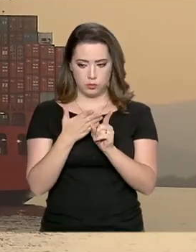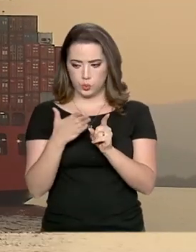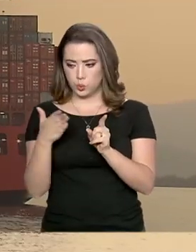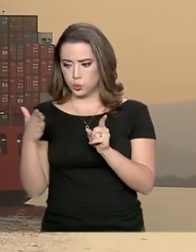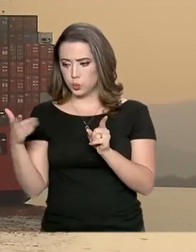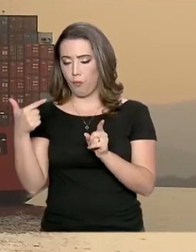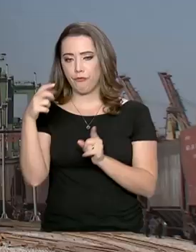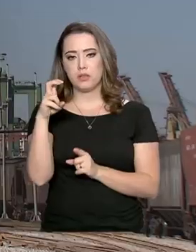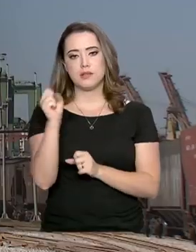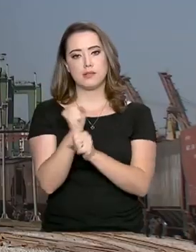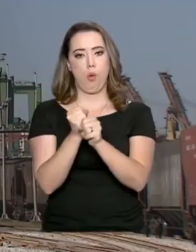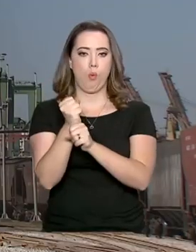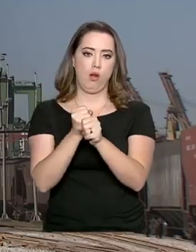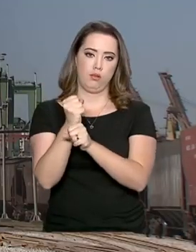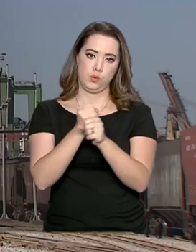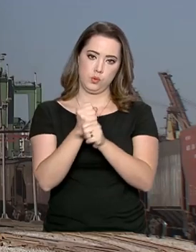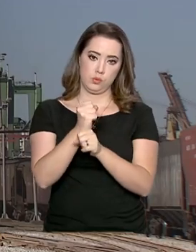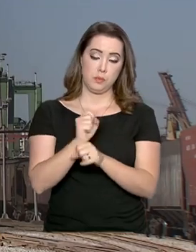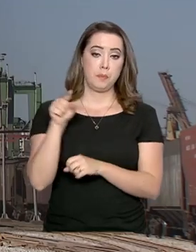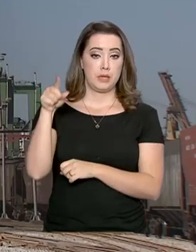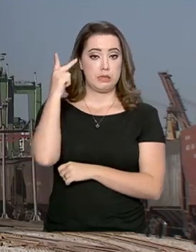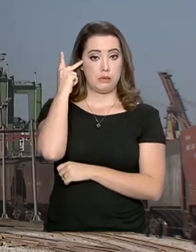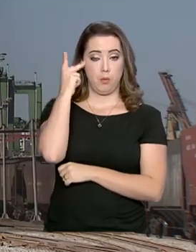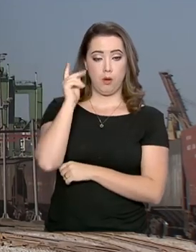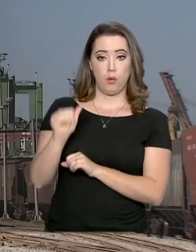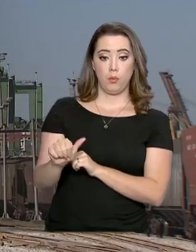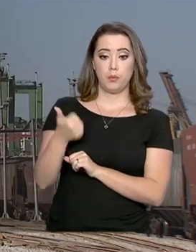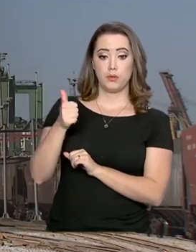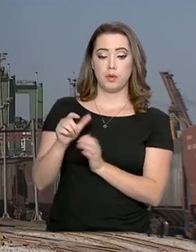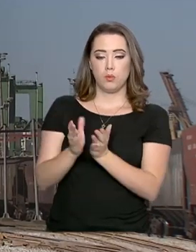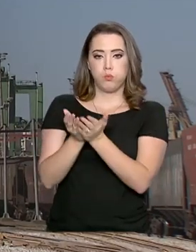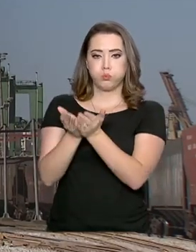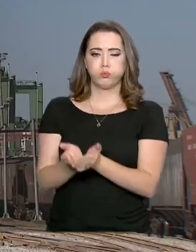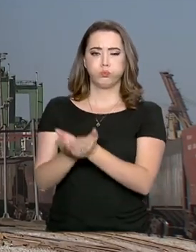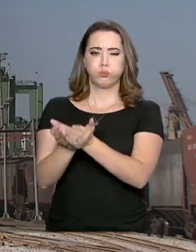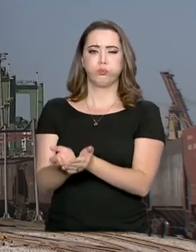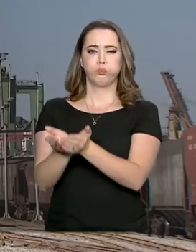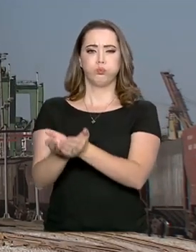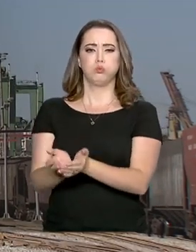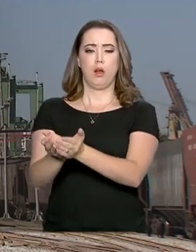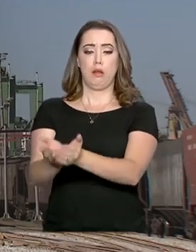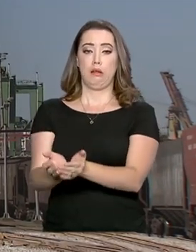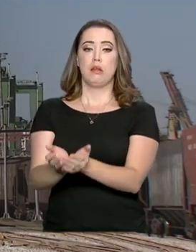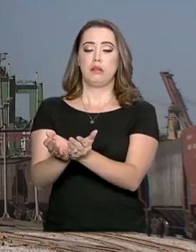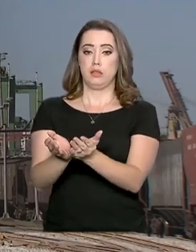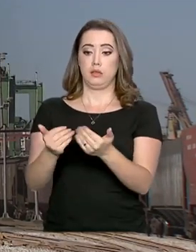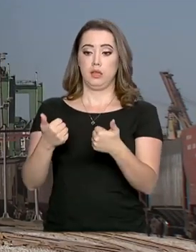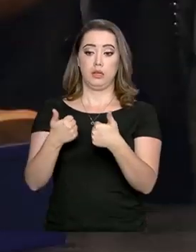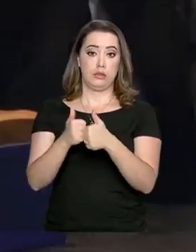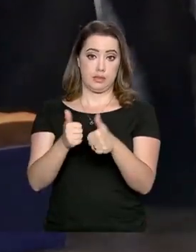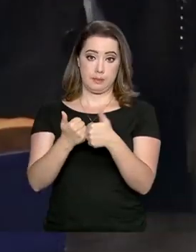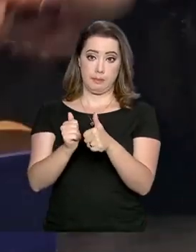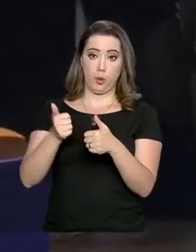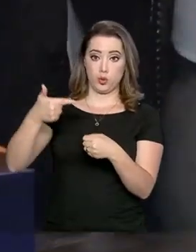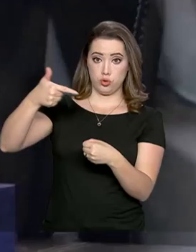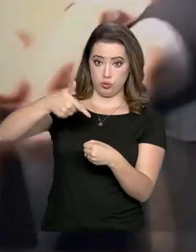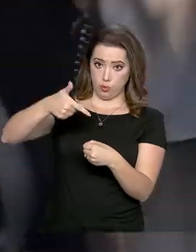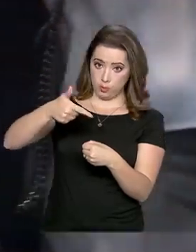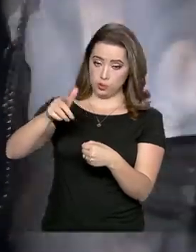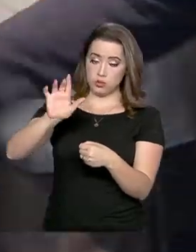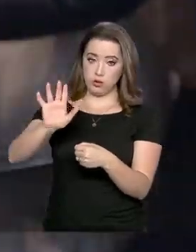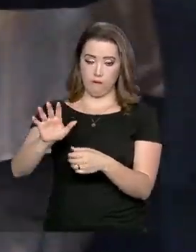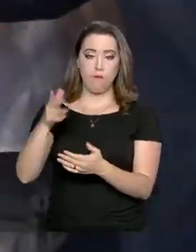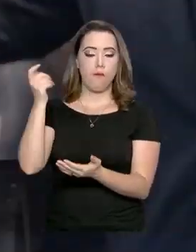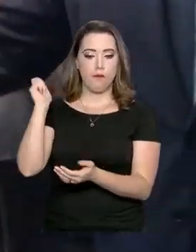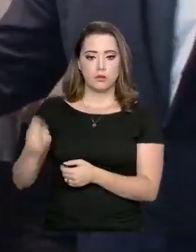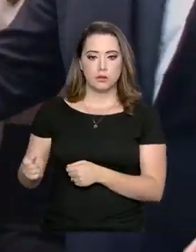25 anos. No Porto de Santos, o primeiro terminal destinado à movimentação e armazenamento de combustíveis foi arrematado por